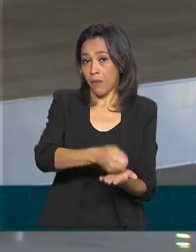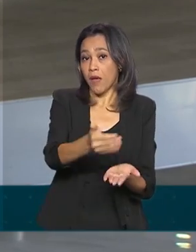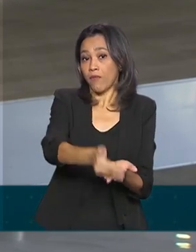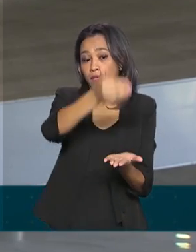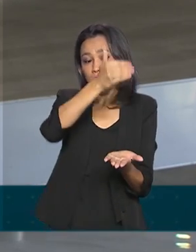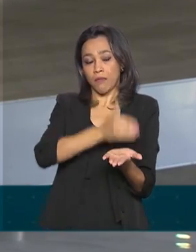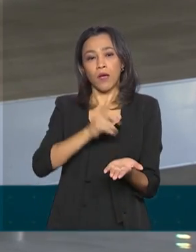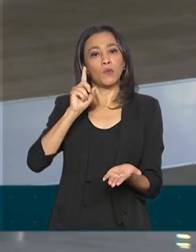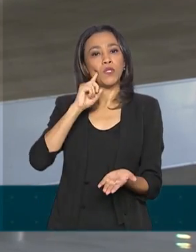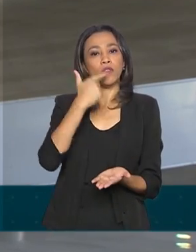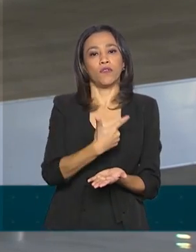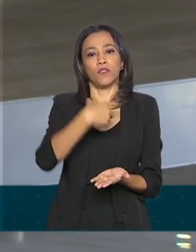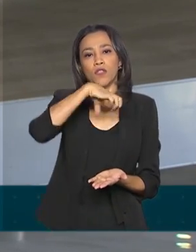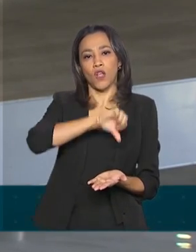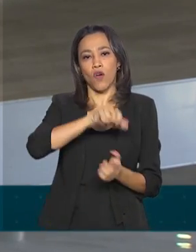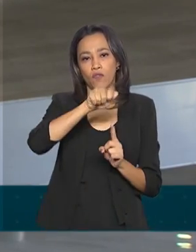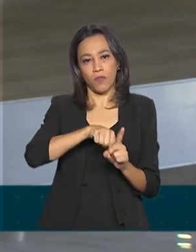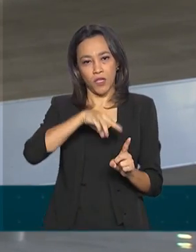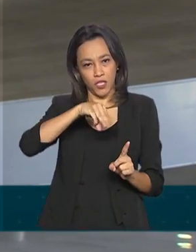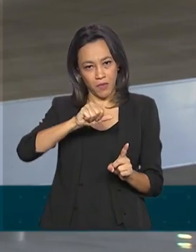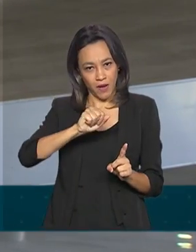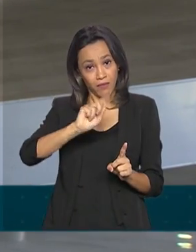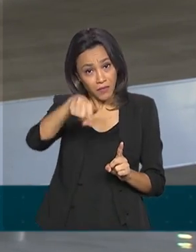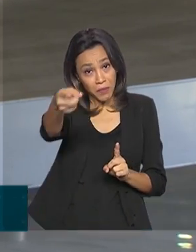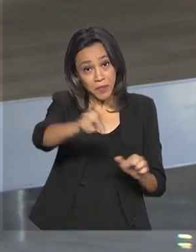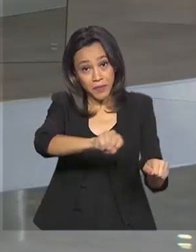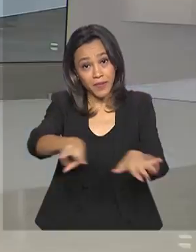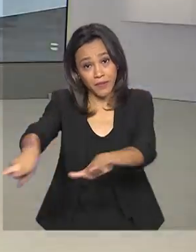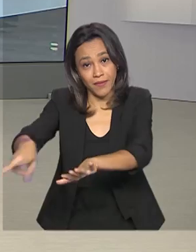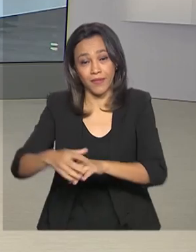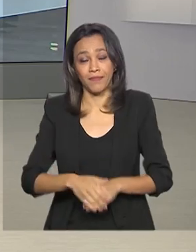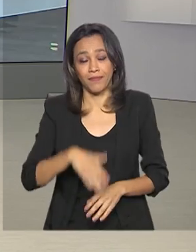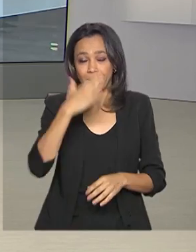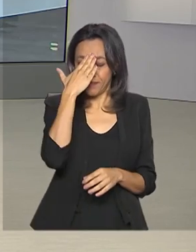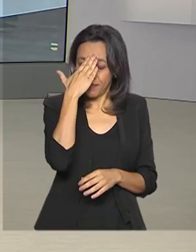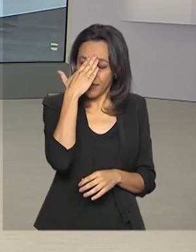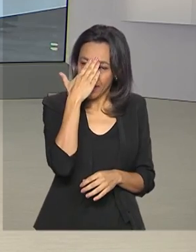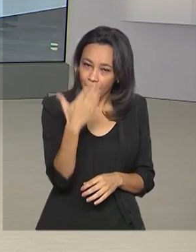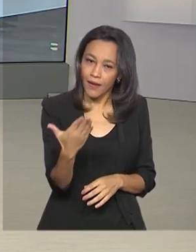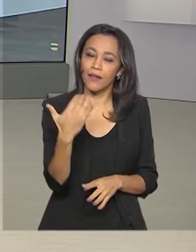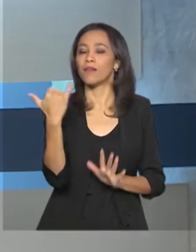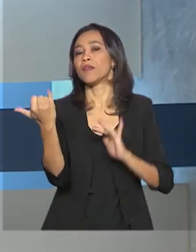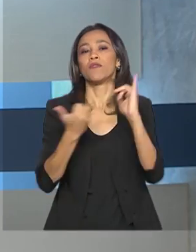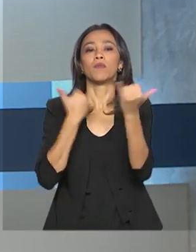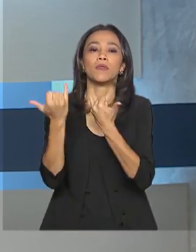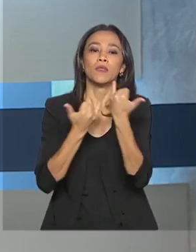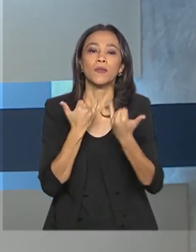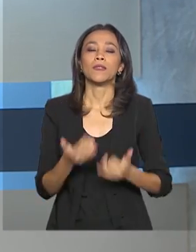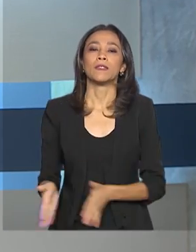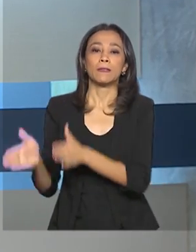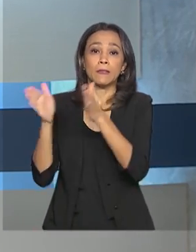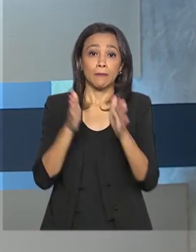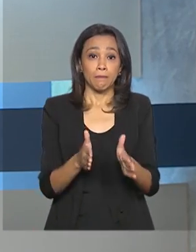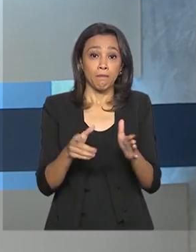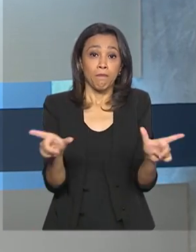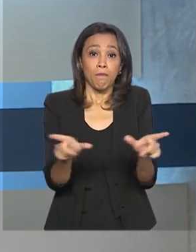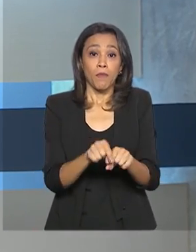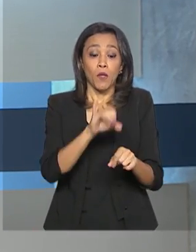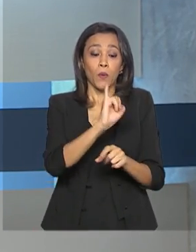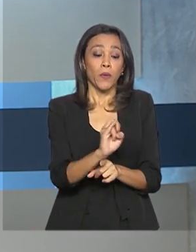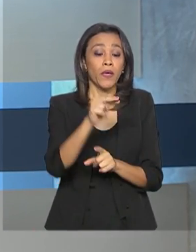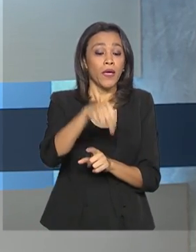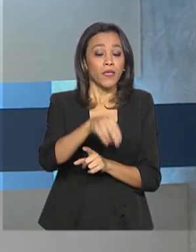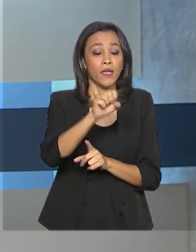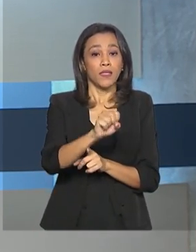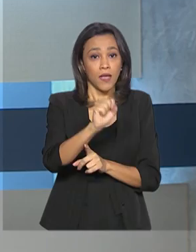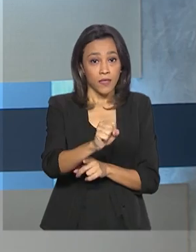29 de maio, semana que vem. Renata. Obrigada, Luciana, pelas suas informações. E olha, o INSS vai manter as